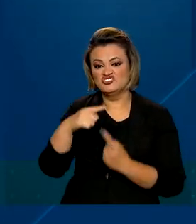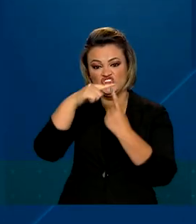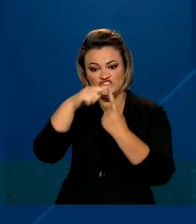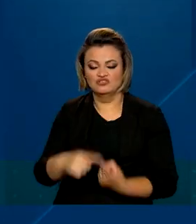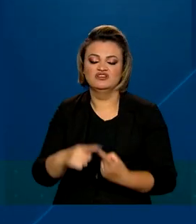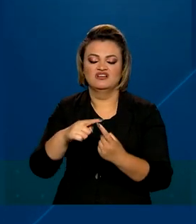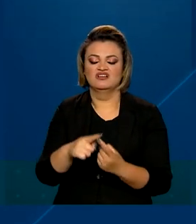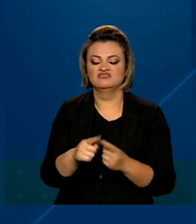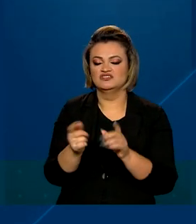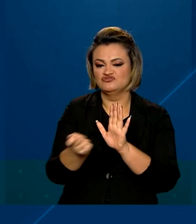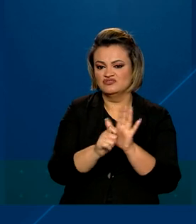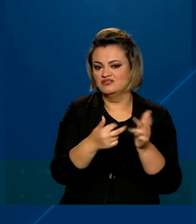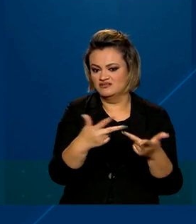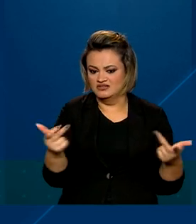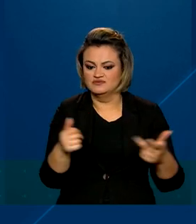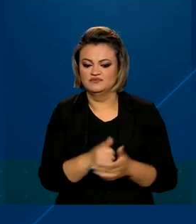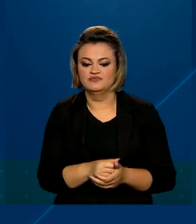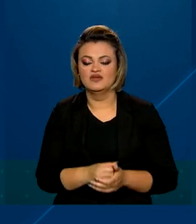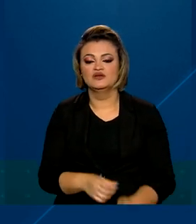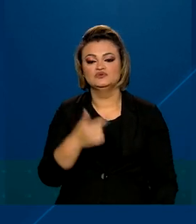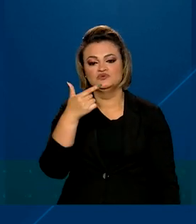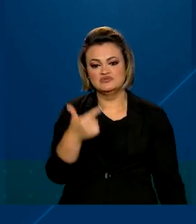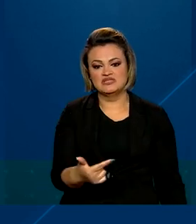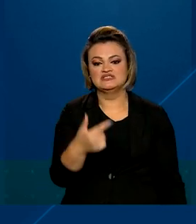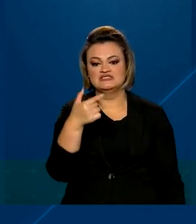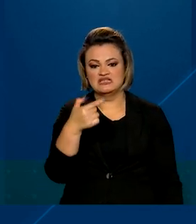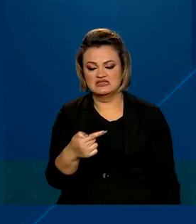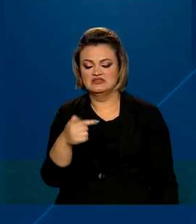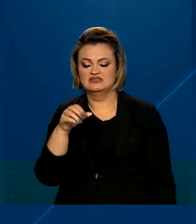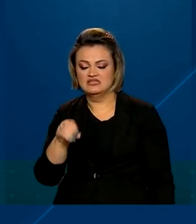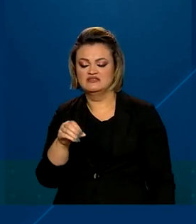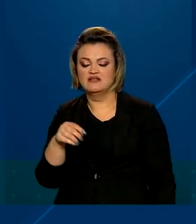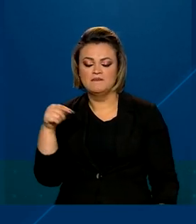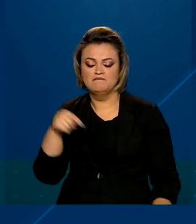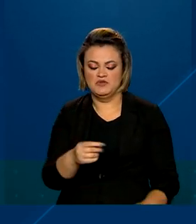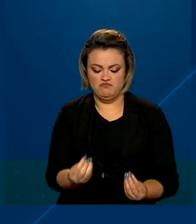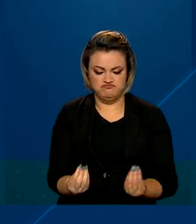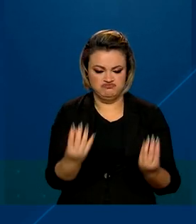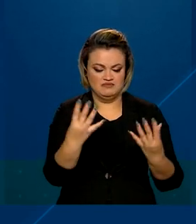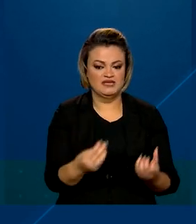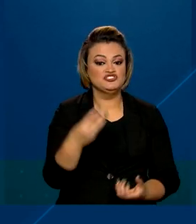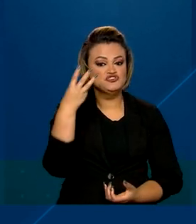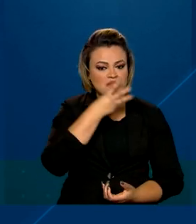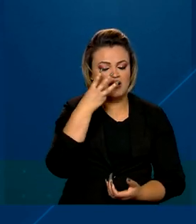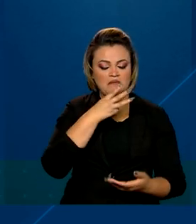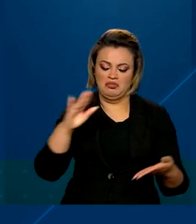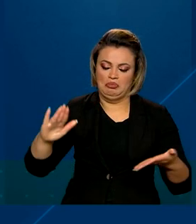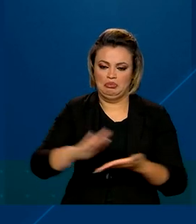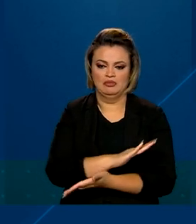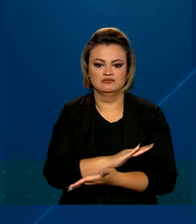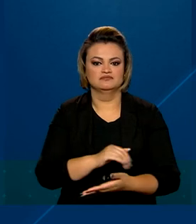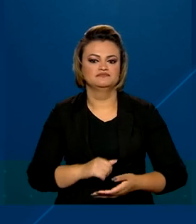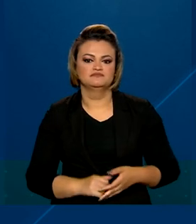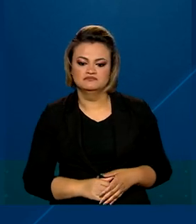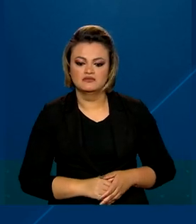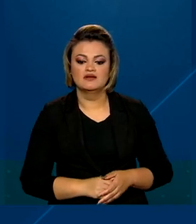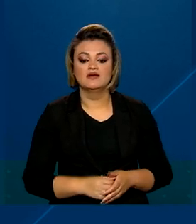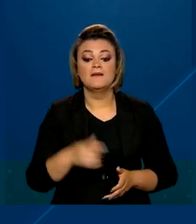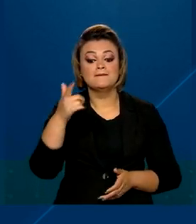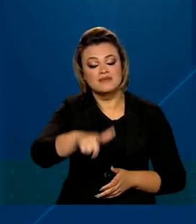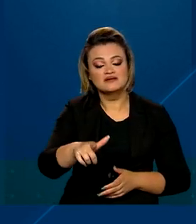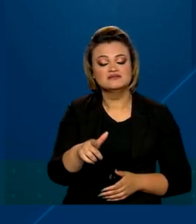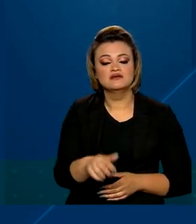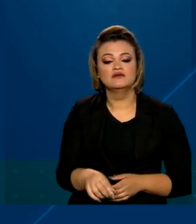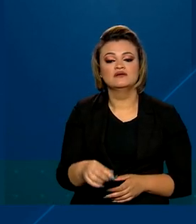Também destruíram cerca de 270 mil pés de maconha, o equivalente a 70 toneladas. Houve ainda apreensão de